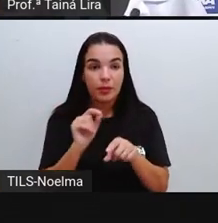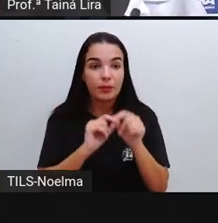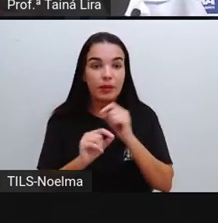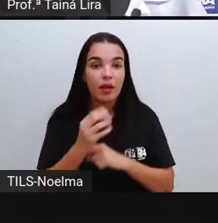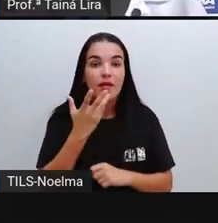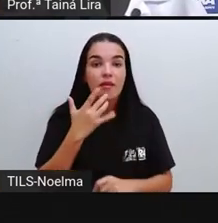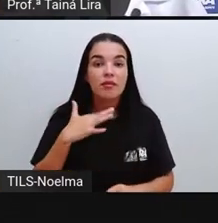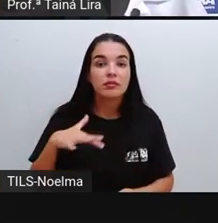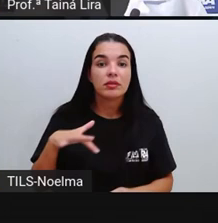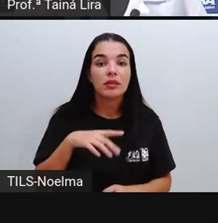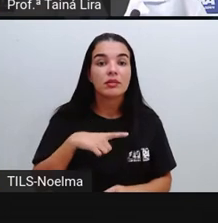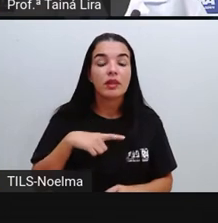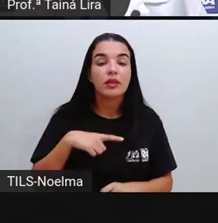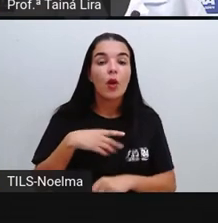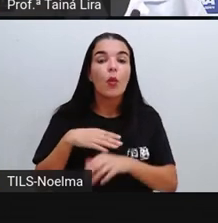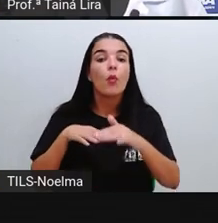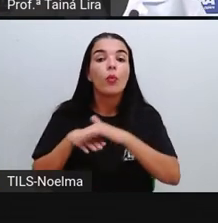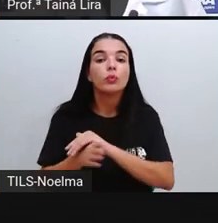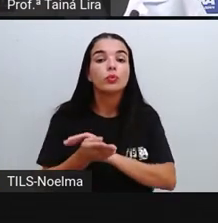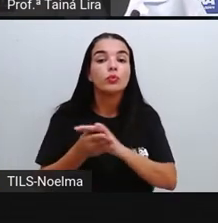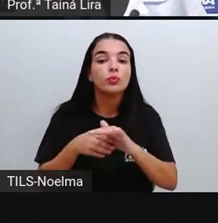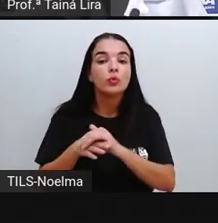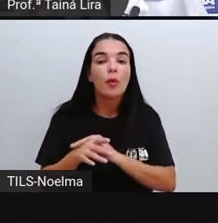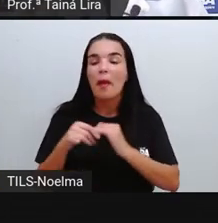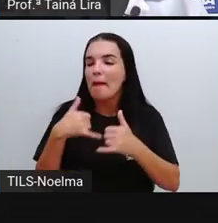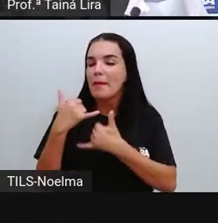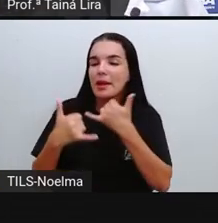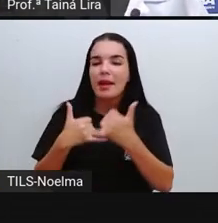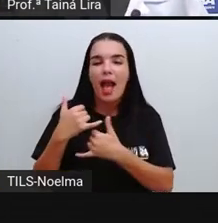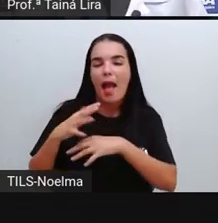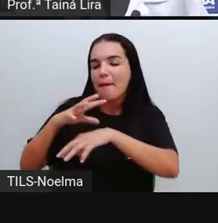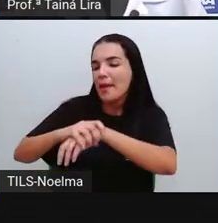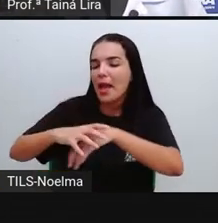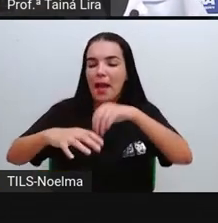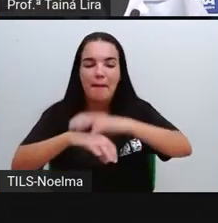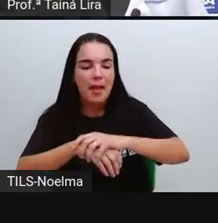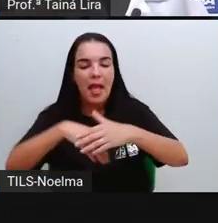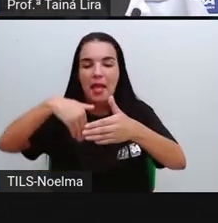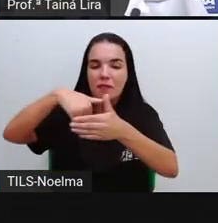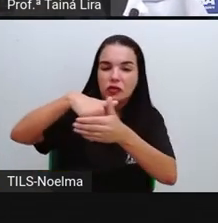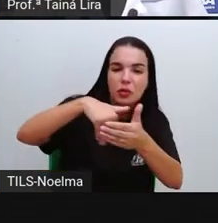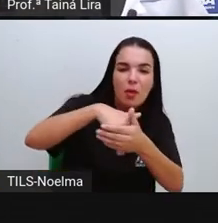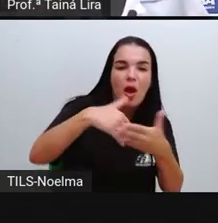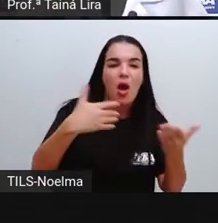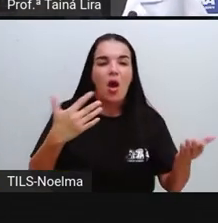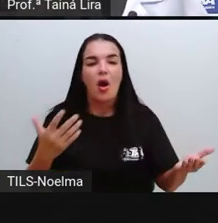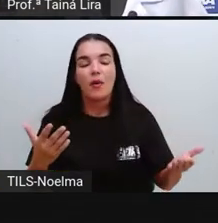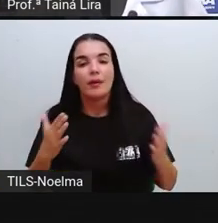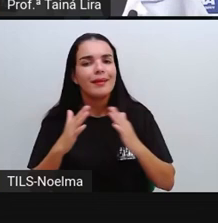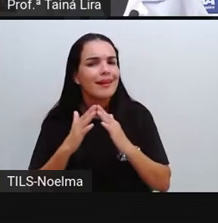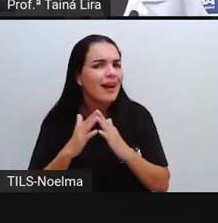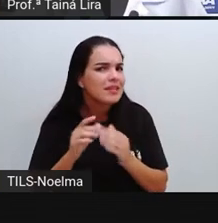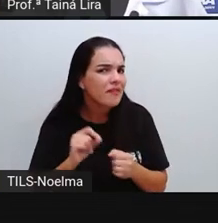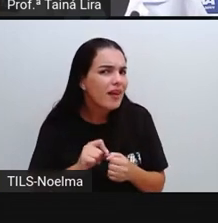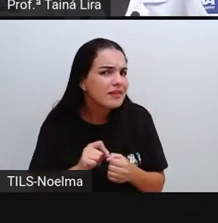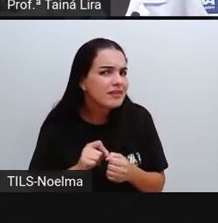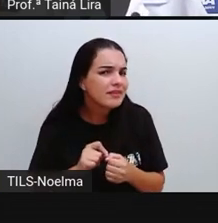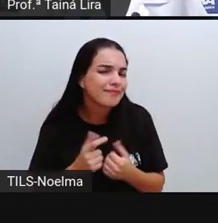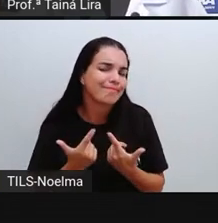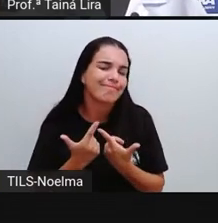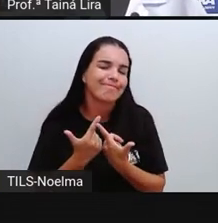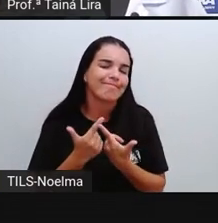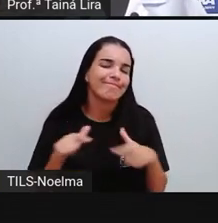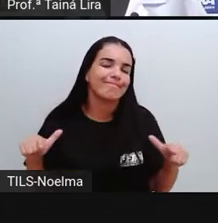têm o costume ali de brincar, né? De pega-pega, joga futebol. E em casa, muitas